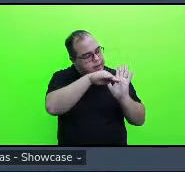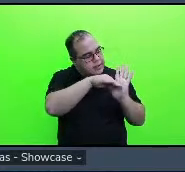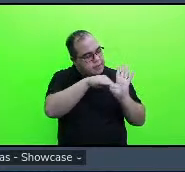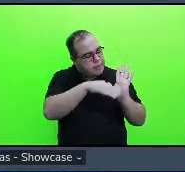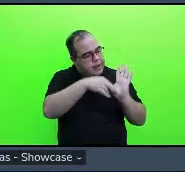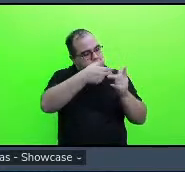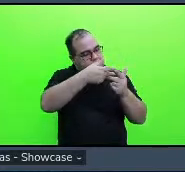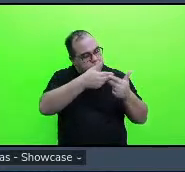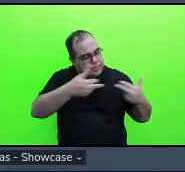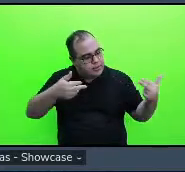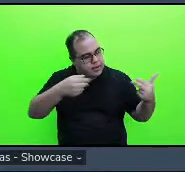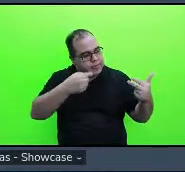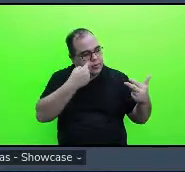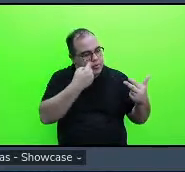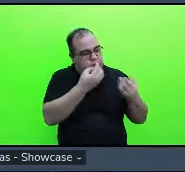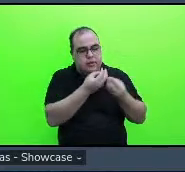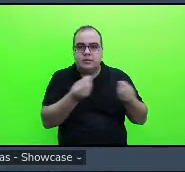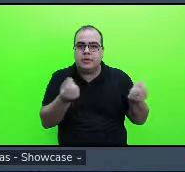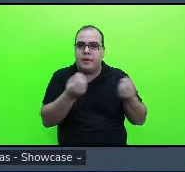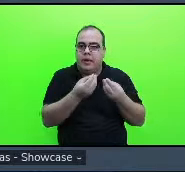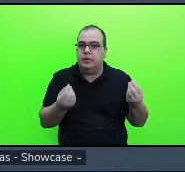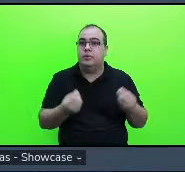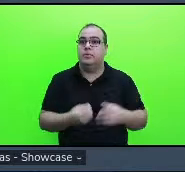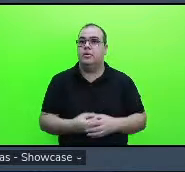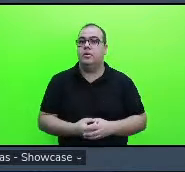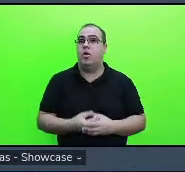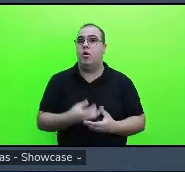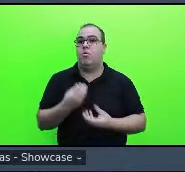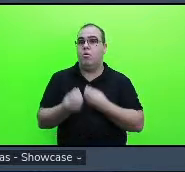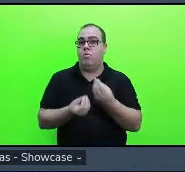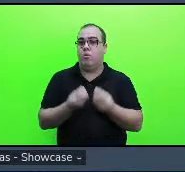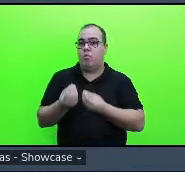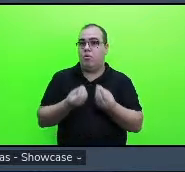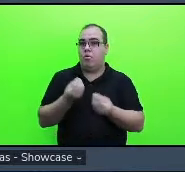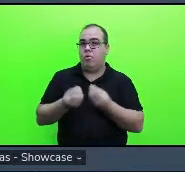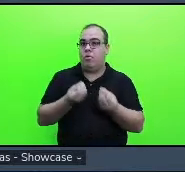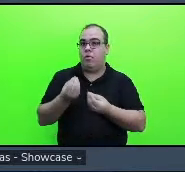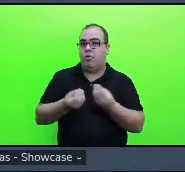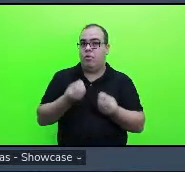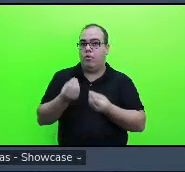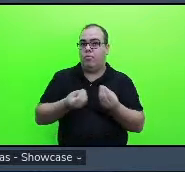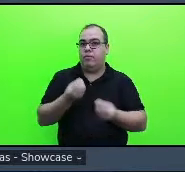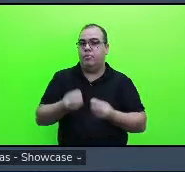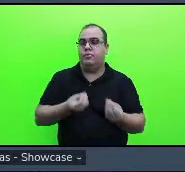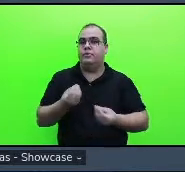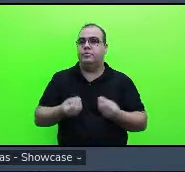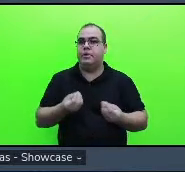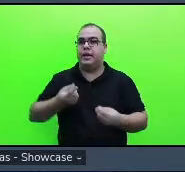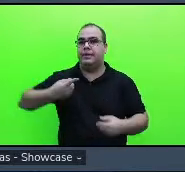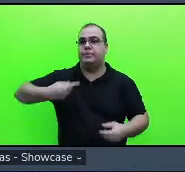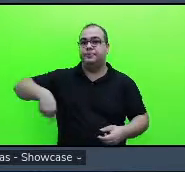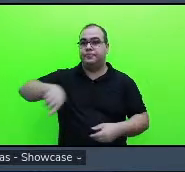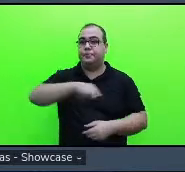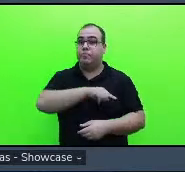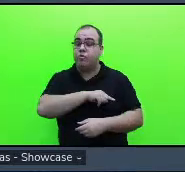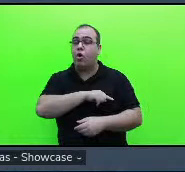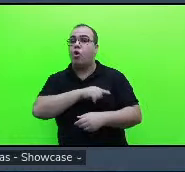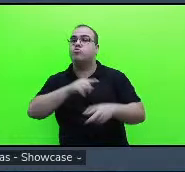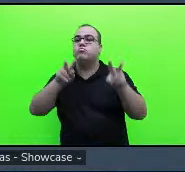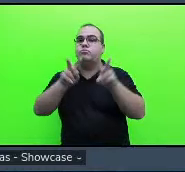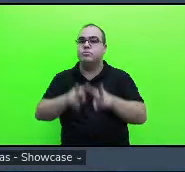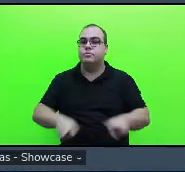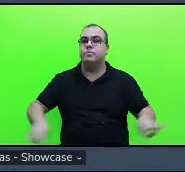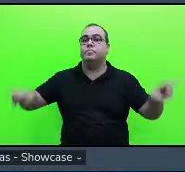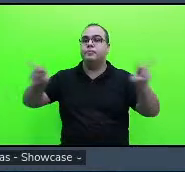trabalho para o TCC então foi uma forma até mesmo de eu estar ali observando como que era se